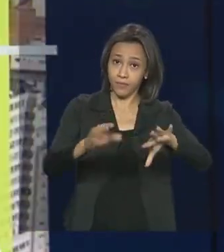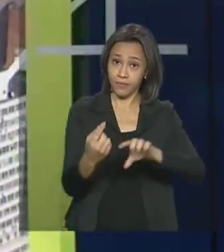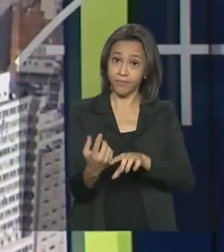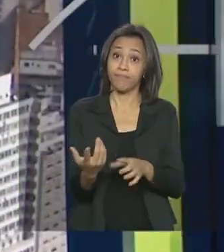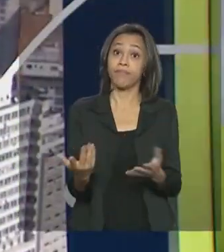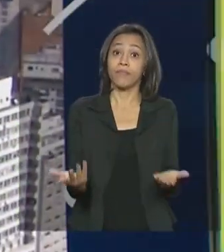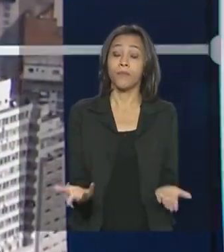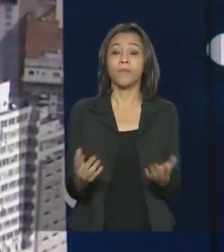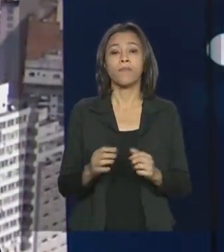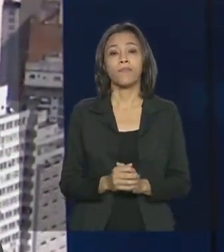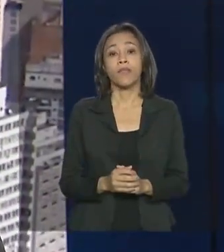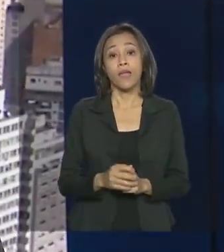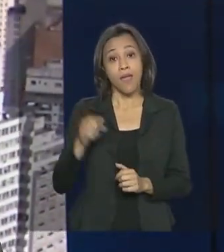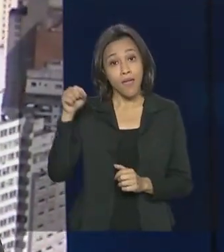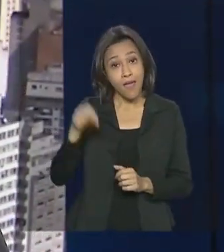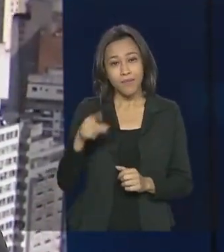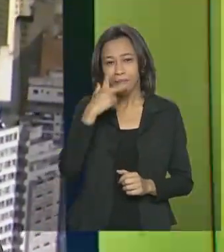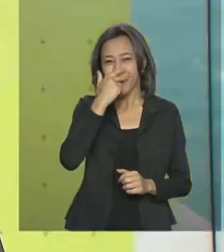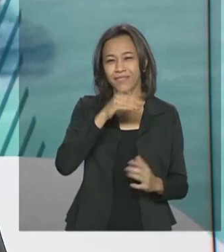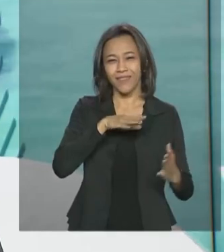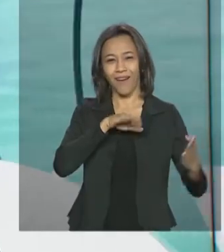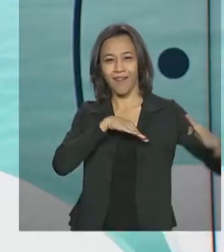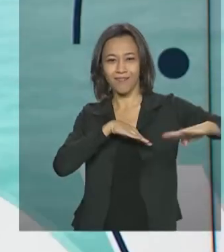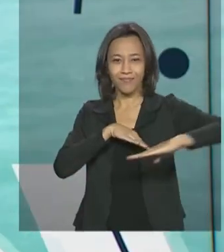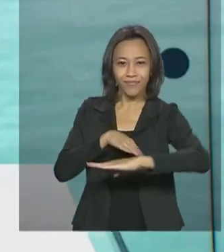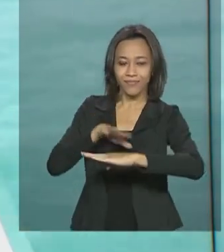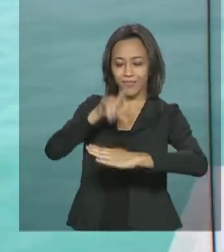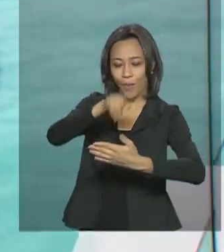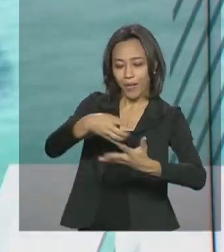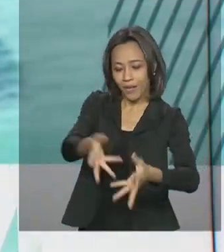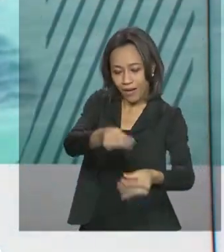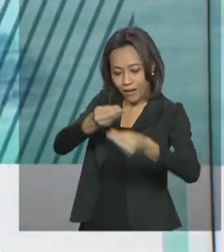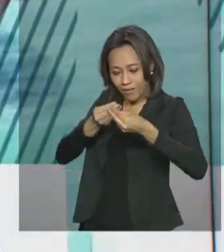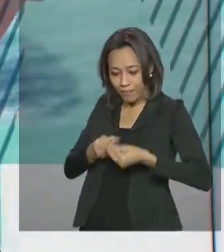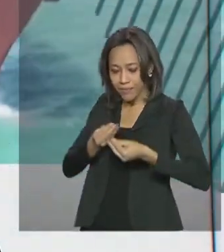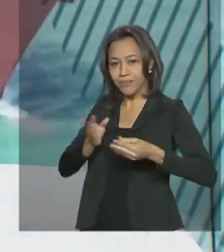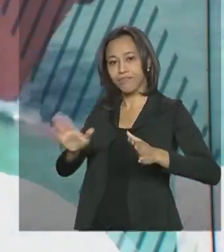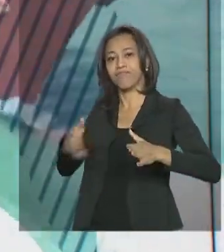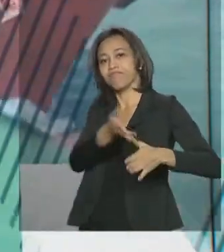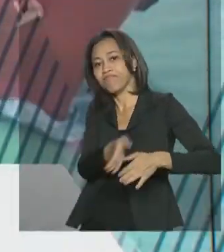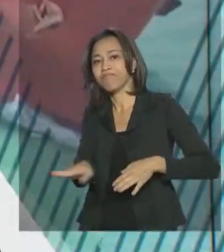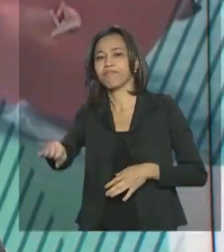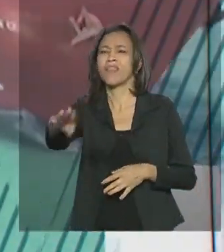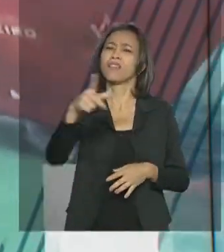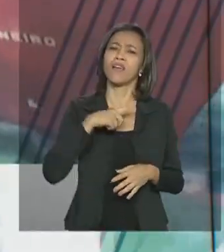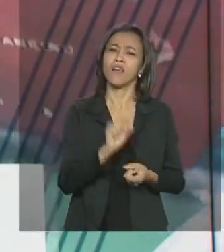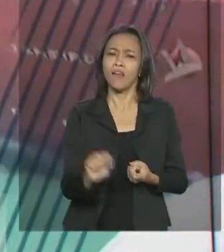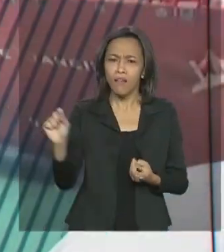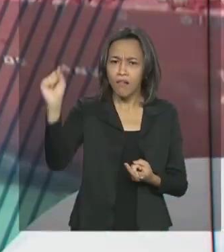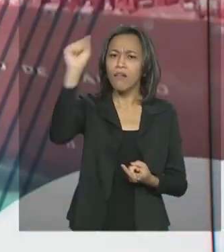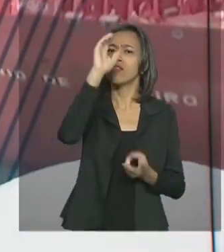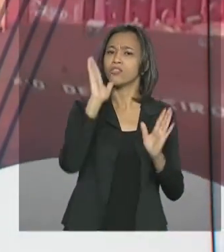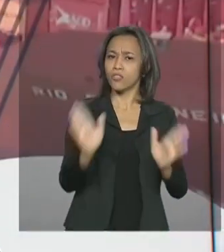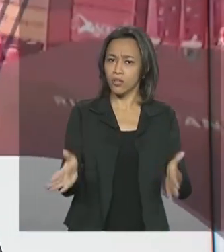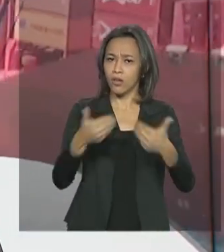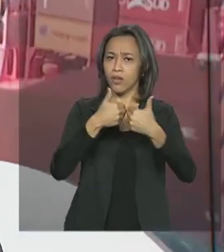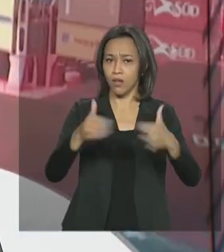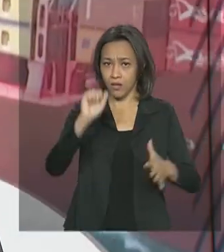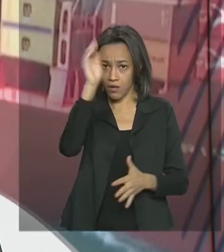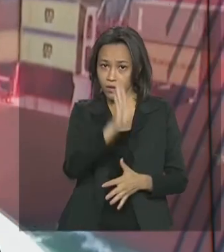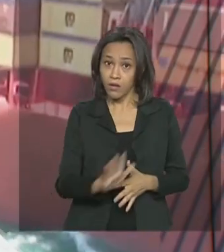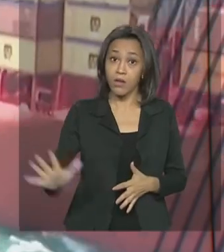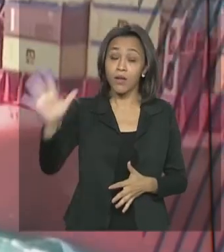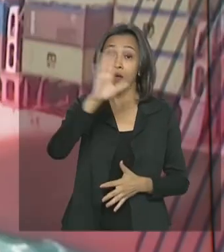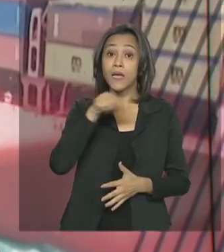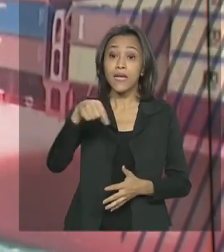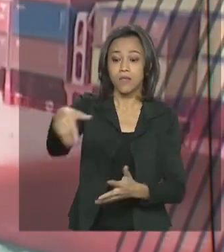Apelidado de drive-thru do INSS, o serviço já está disponível em vários locais do país. A caixa de coleta